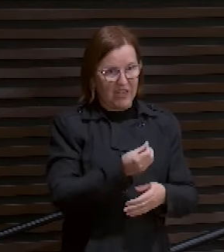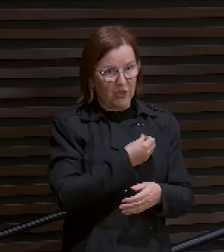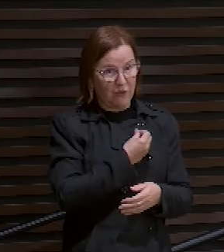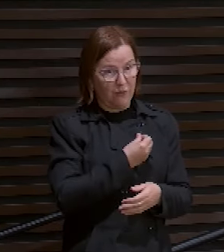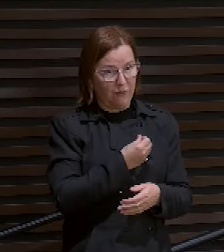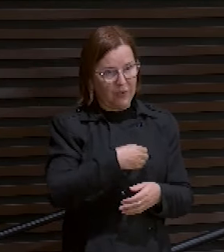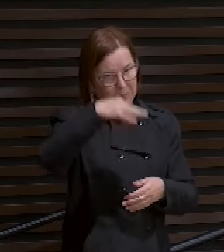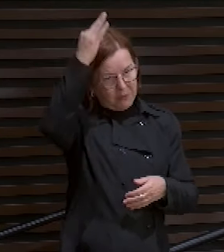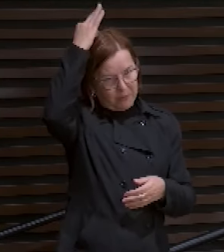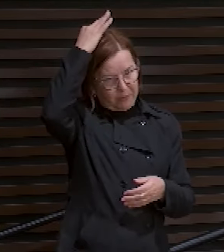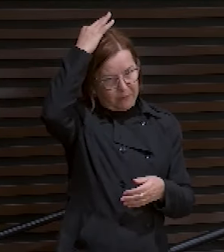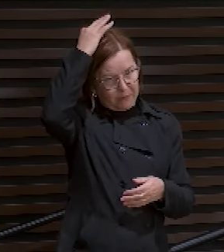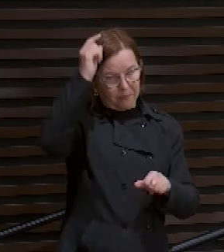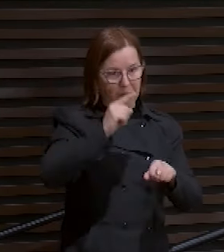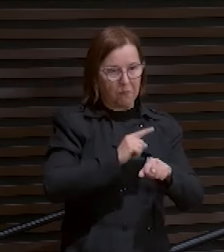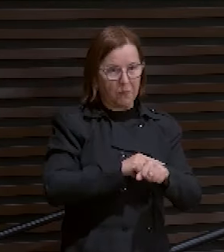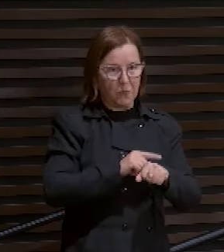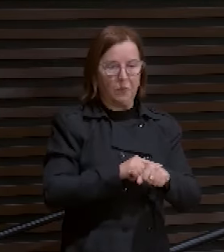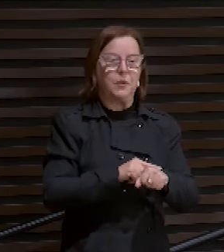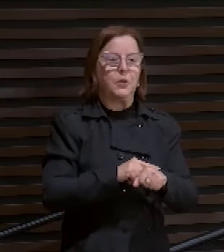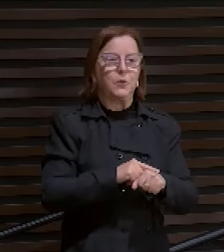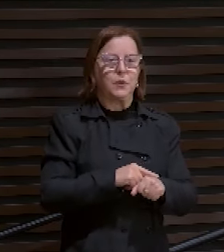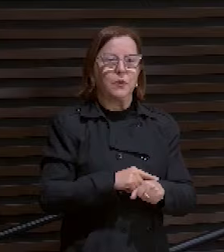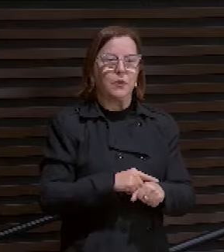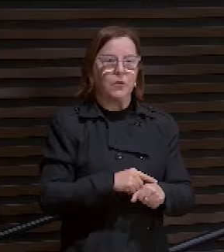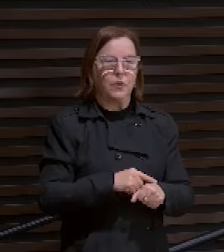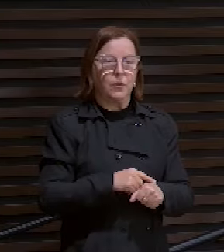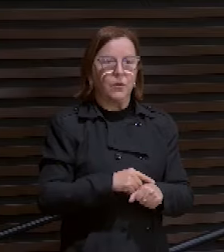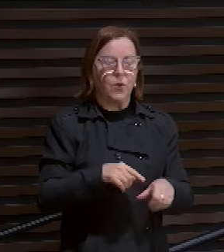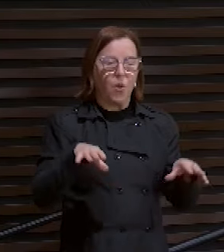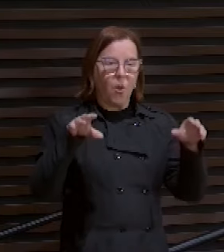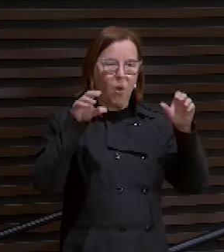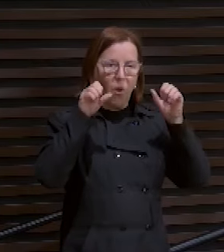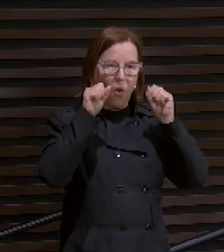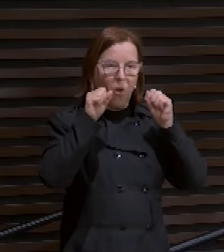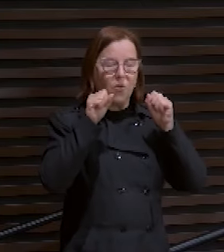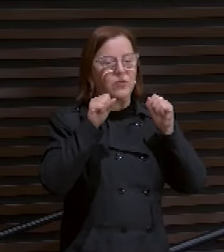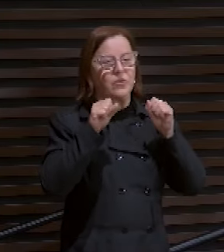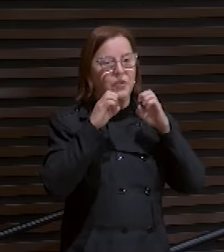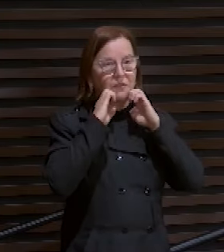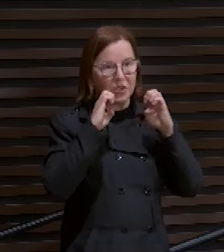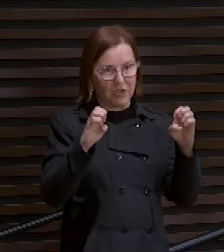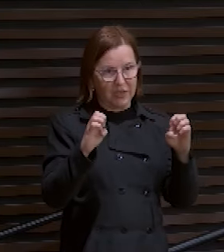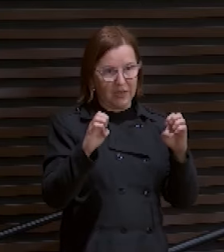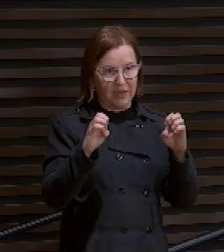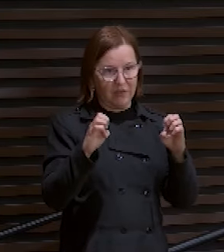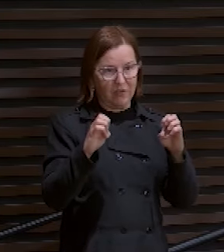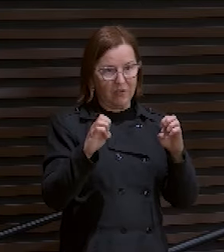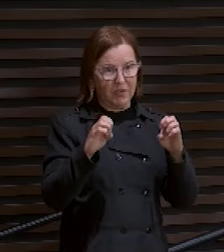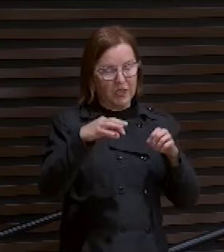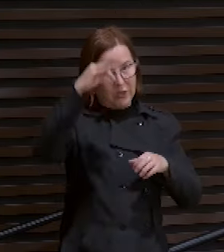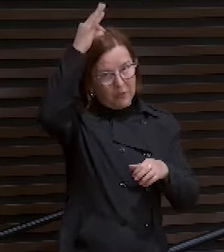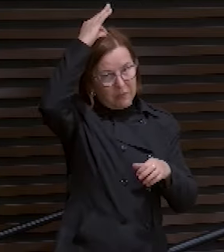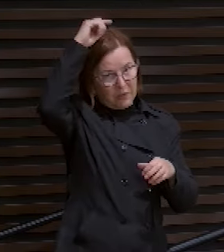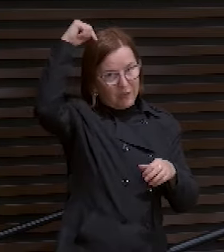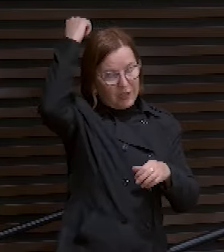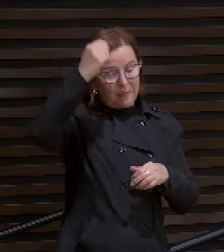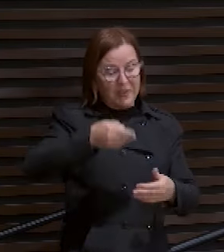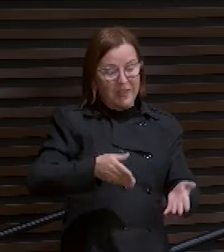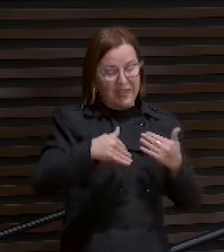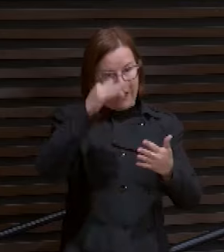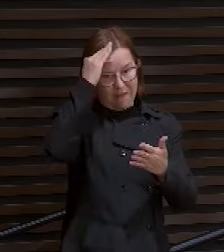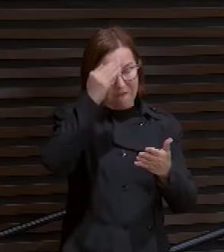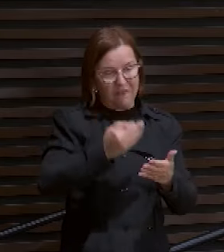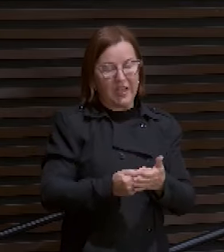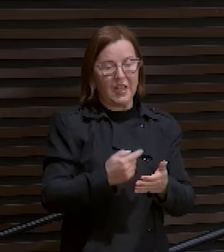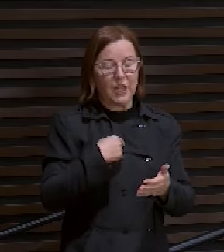Quando eu ouço o Evangelho. O Espírito Santo me dá fé para crer no Evangelho. Eu nasço de novo. Como é que eu faço para nascer de